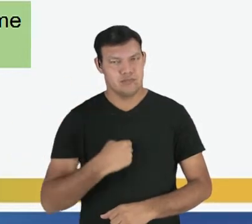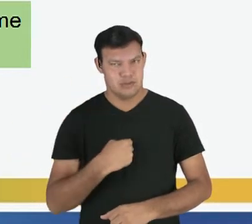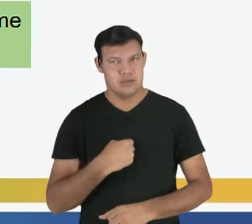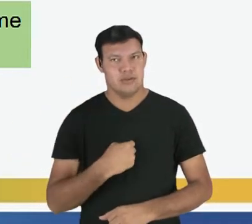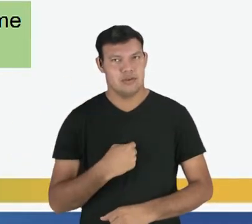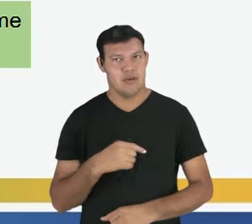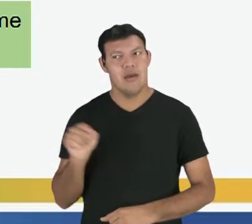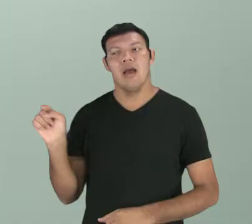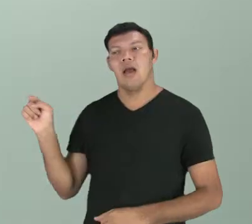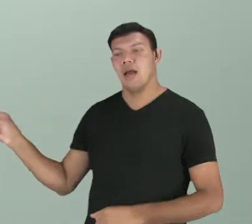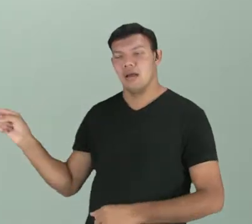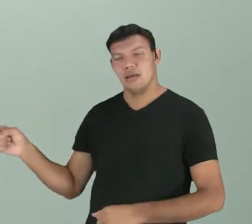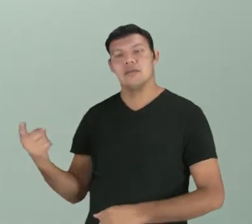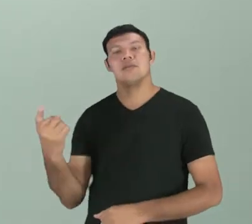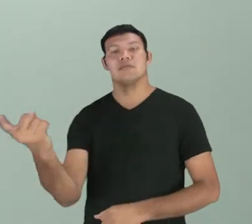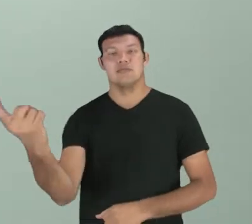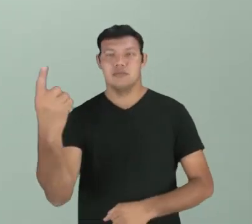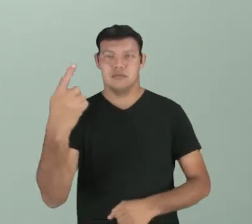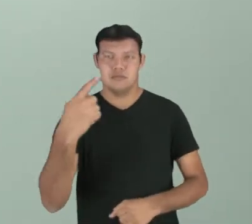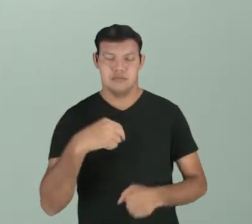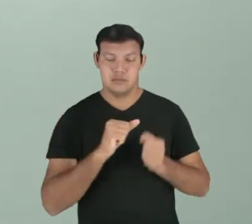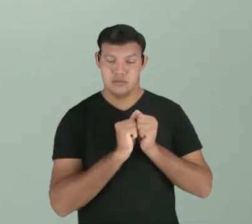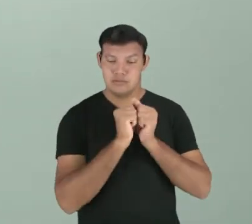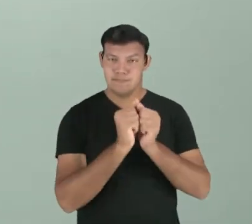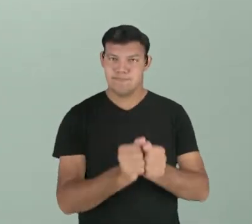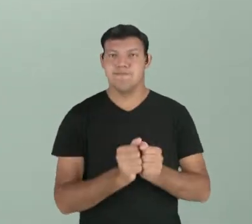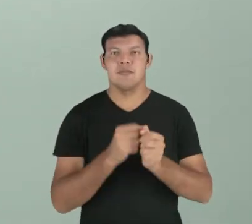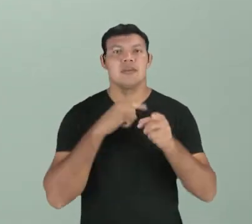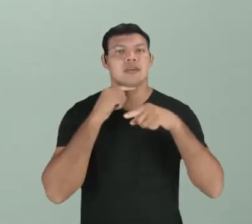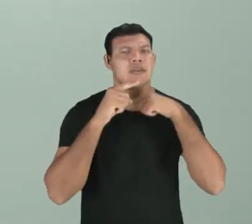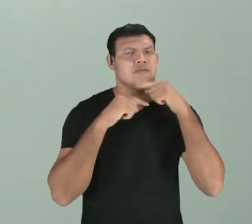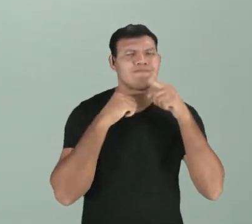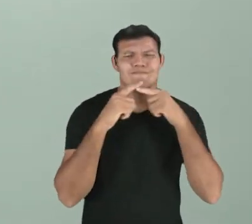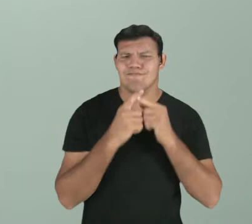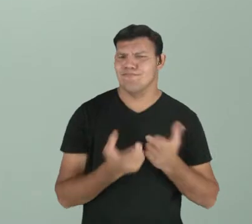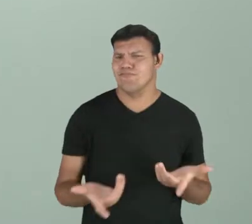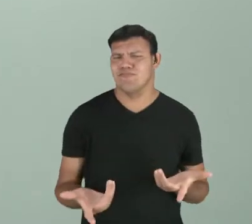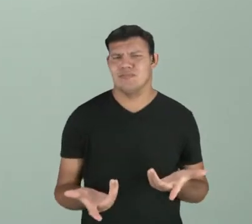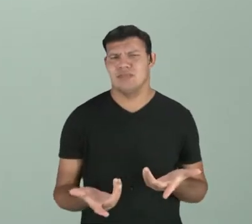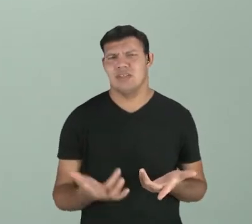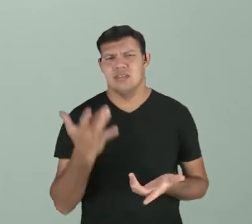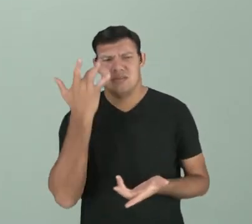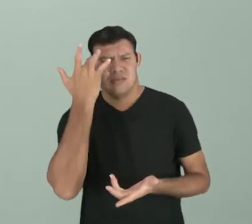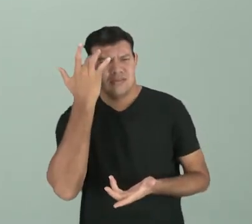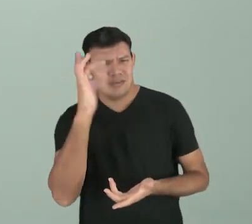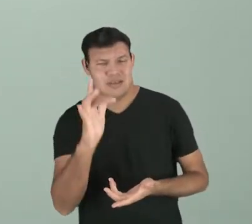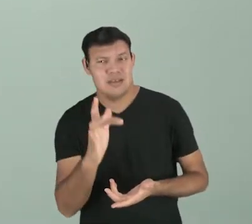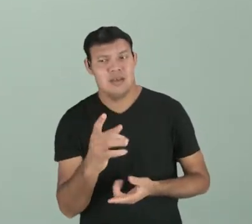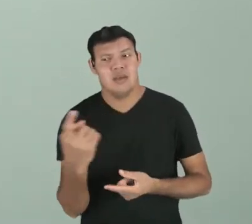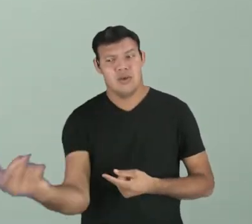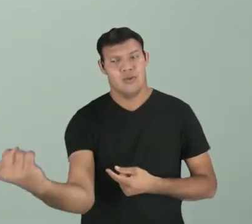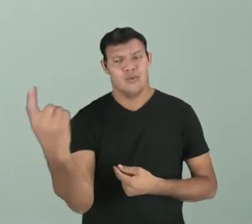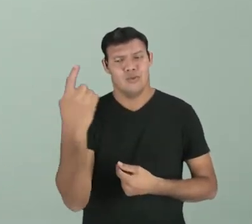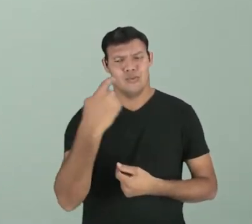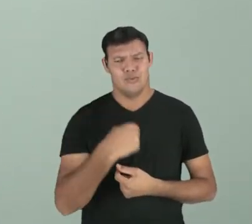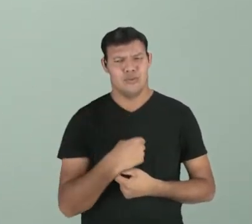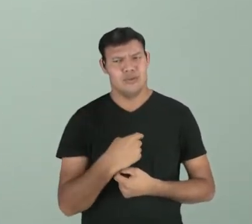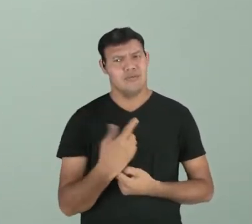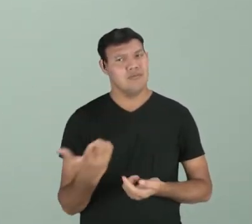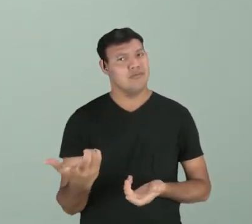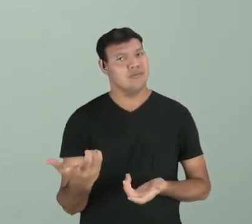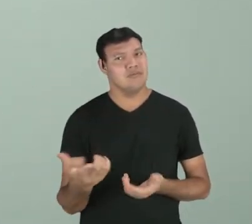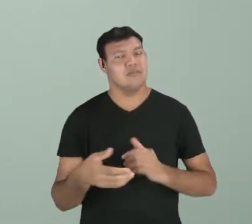viesse, é uma dúvida, é uma incerteza, não se sabe se o enunciador vai vir ou não.